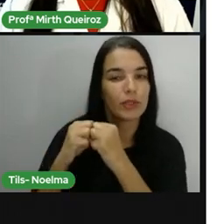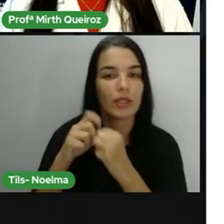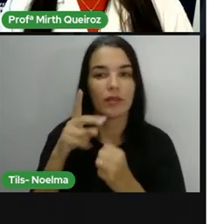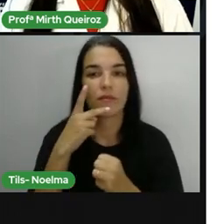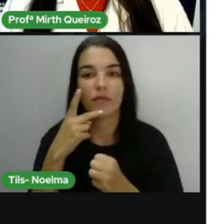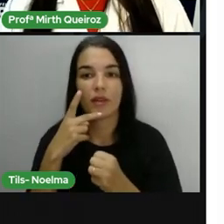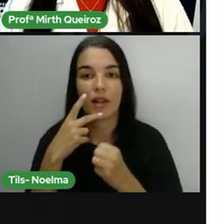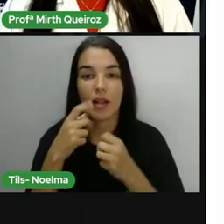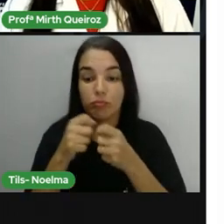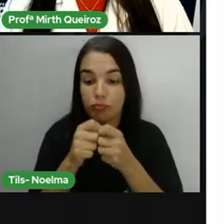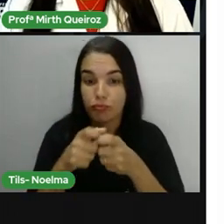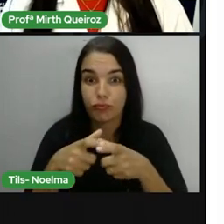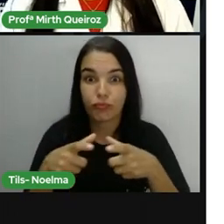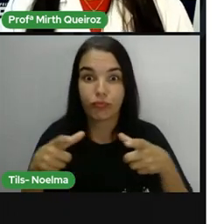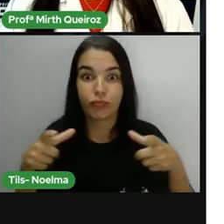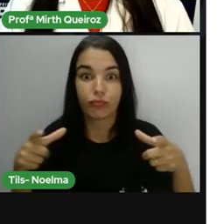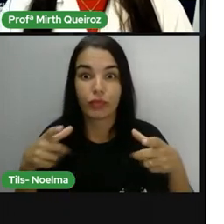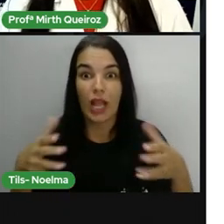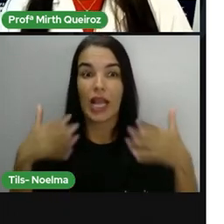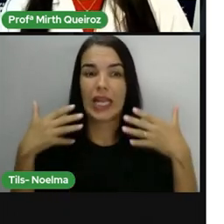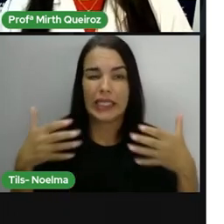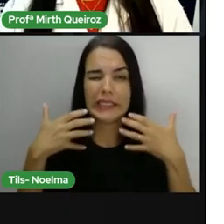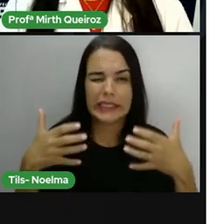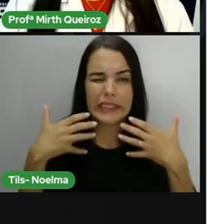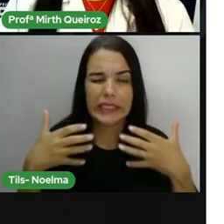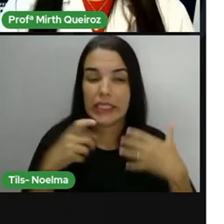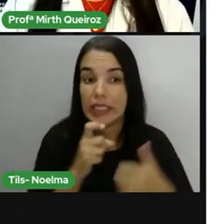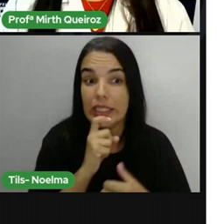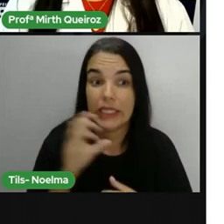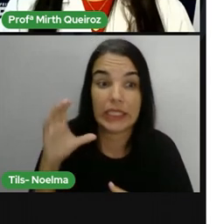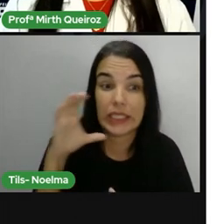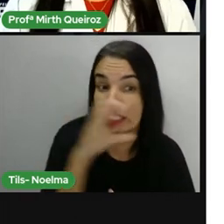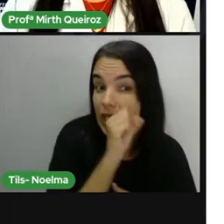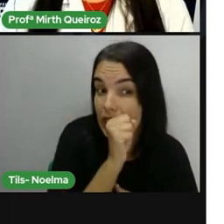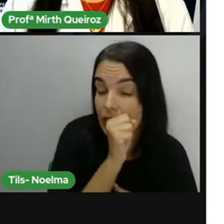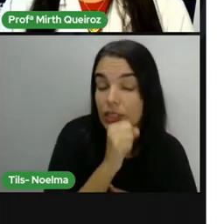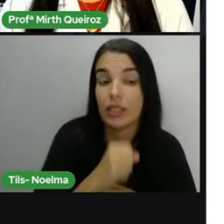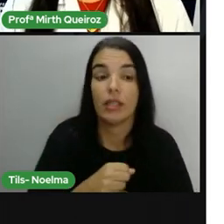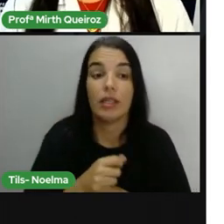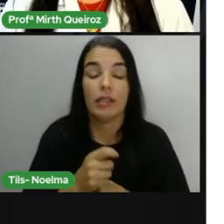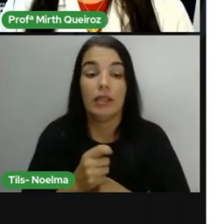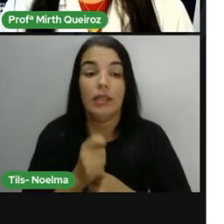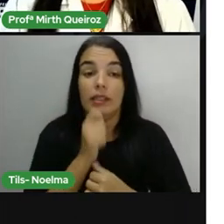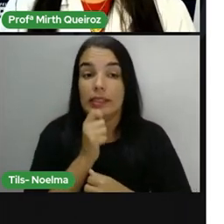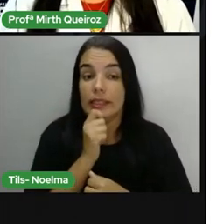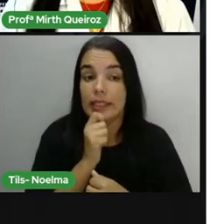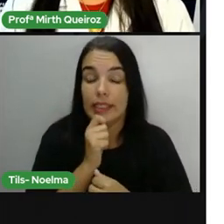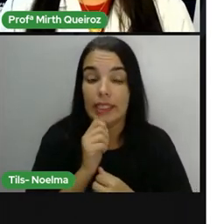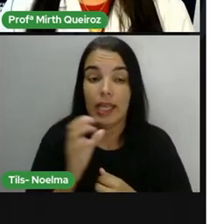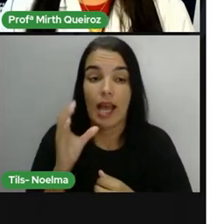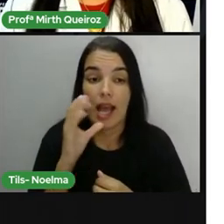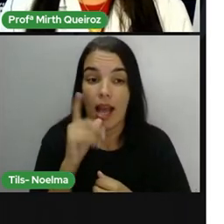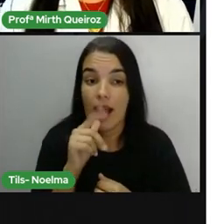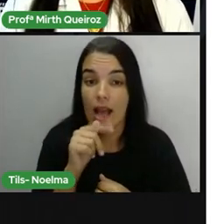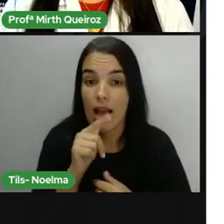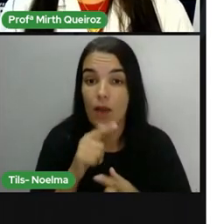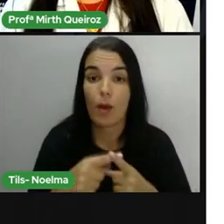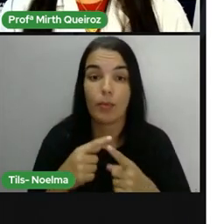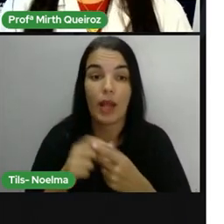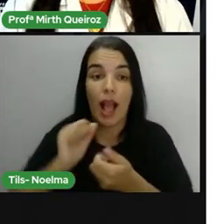ambientes quentes e secos, né? Produz bem esse tipo de ambiente, porque ela consegue se adaptar. É uma